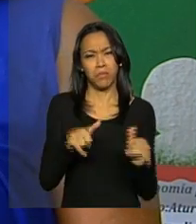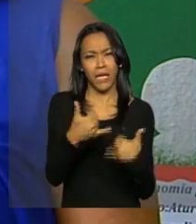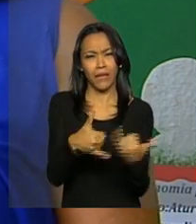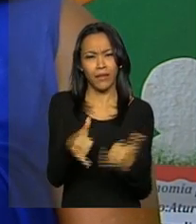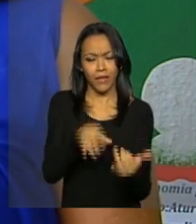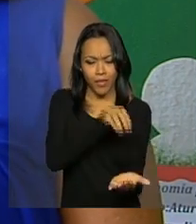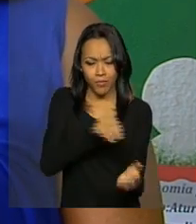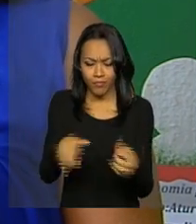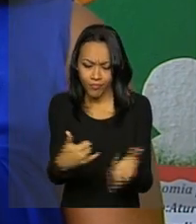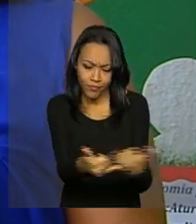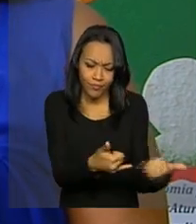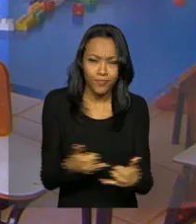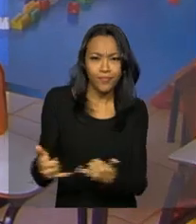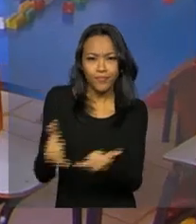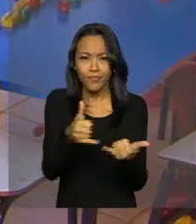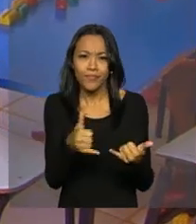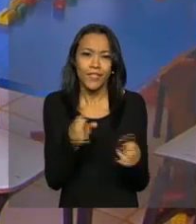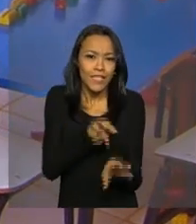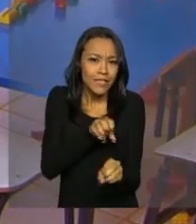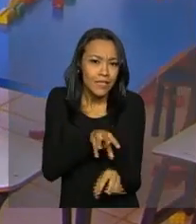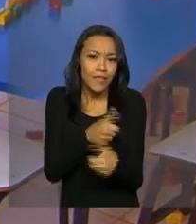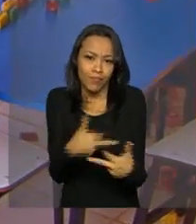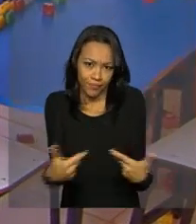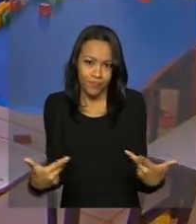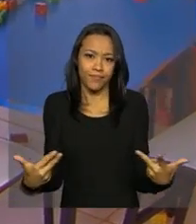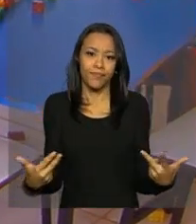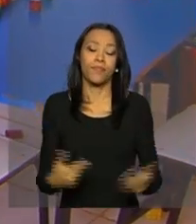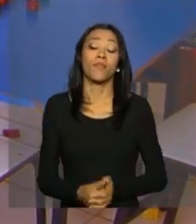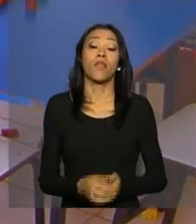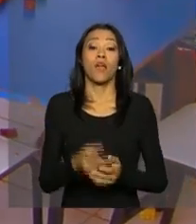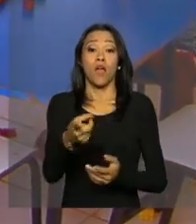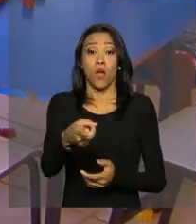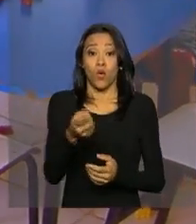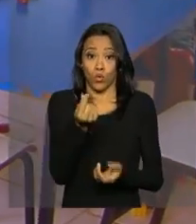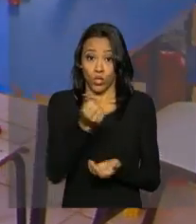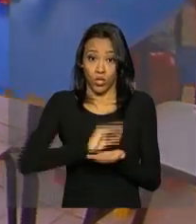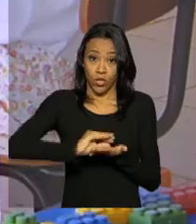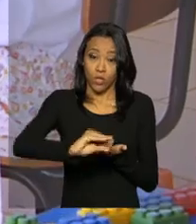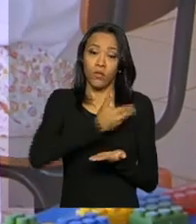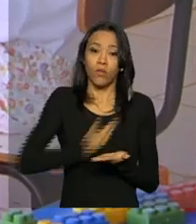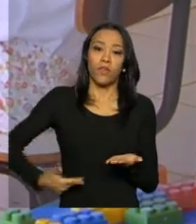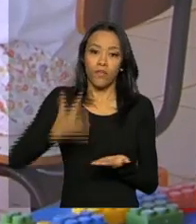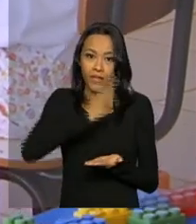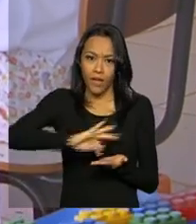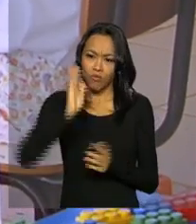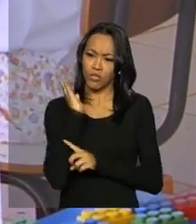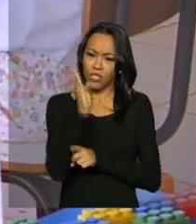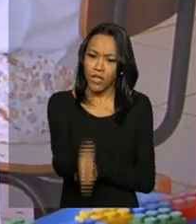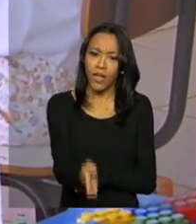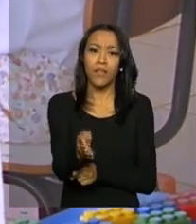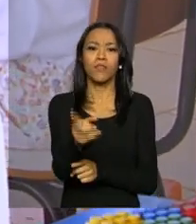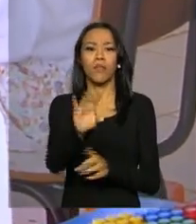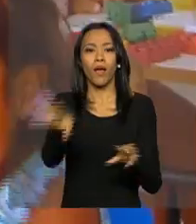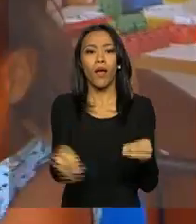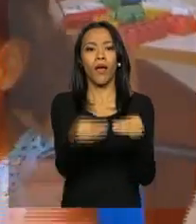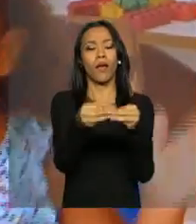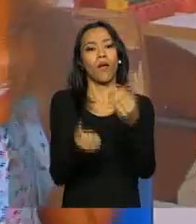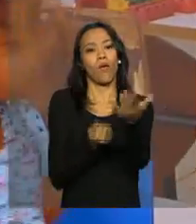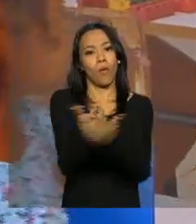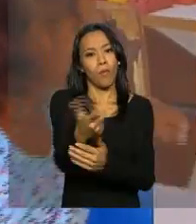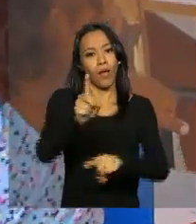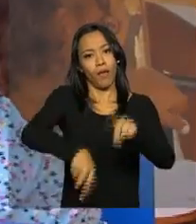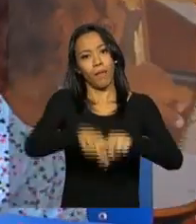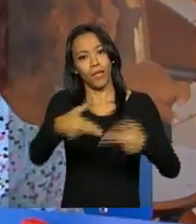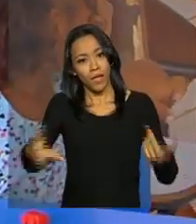pedagógicos, brinquedos. Os recursos do governo federal vão diretamente para complementar a compra de materiais e